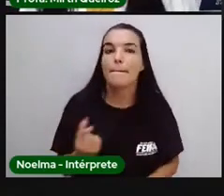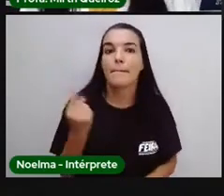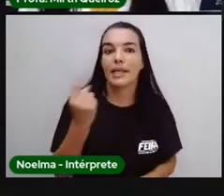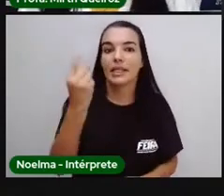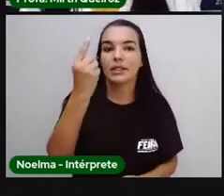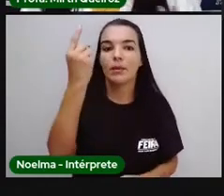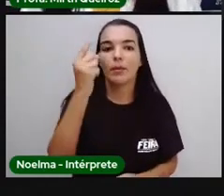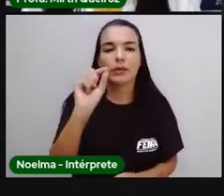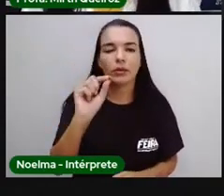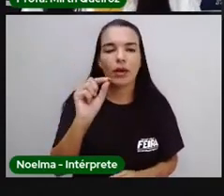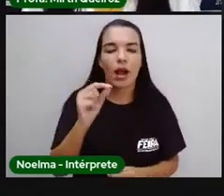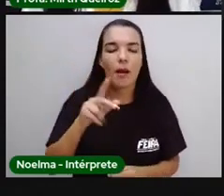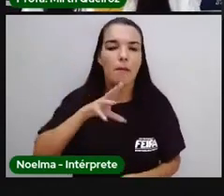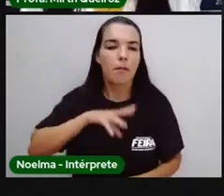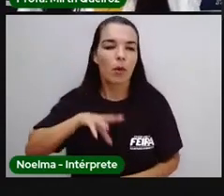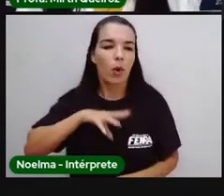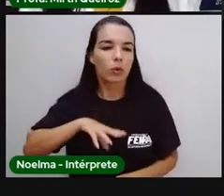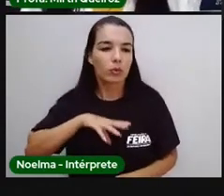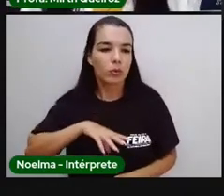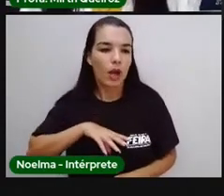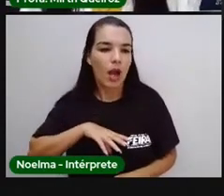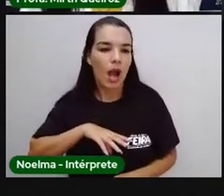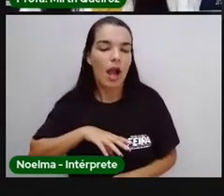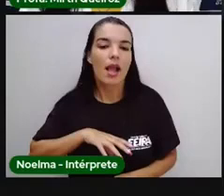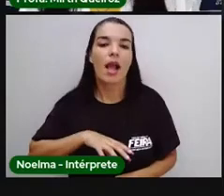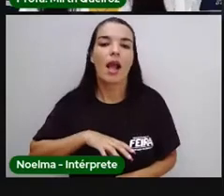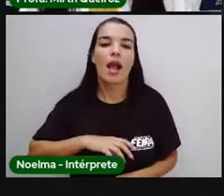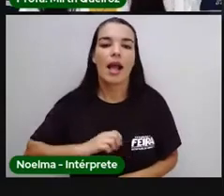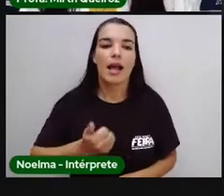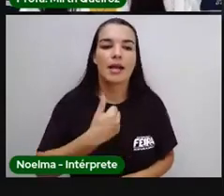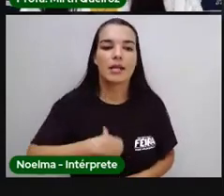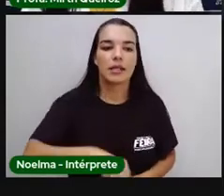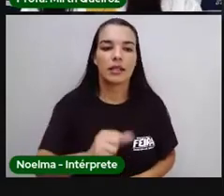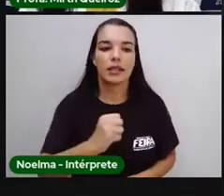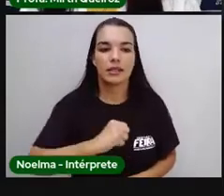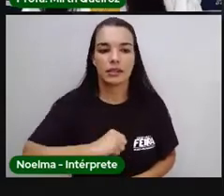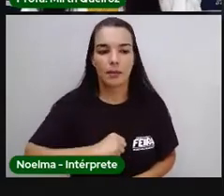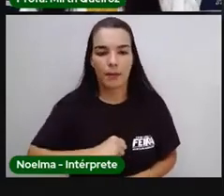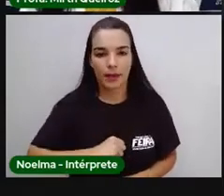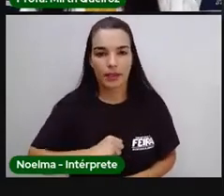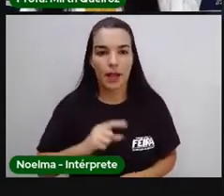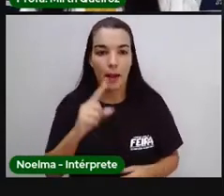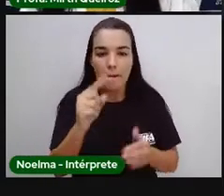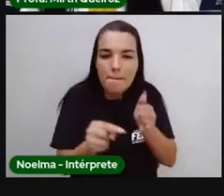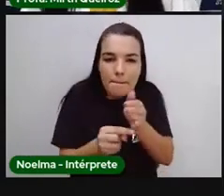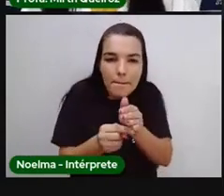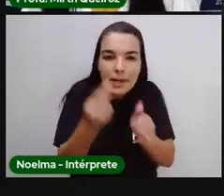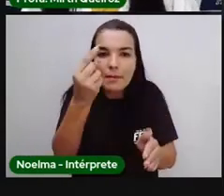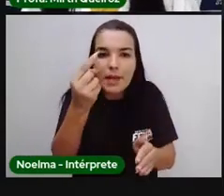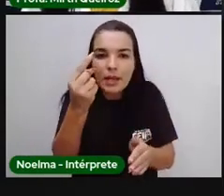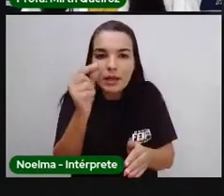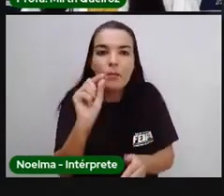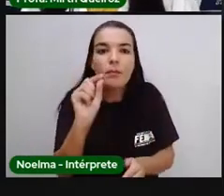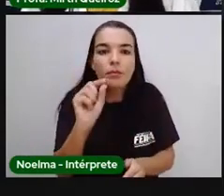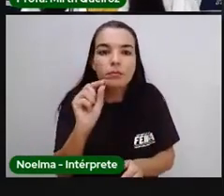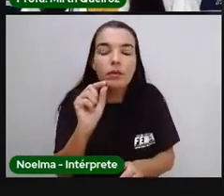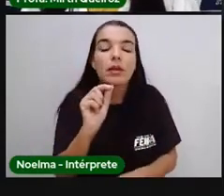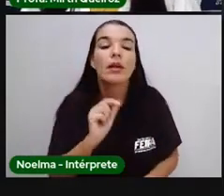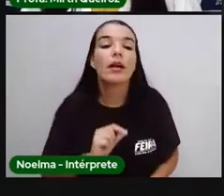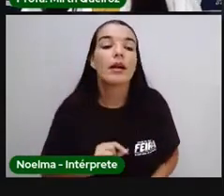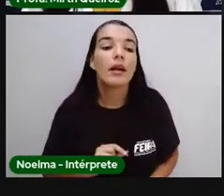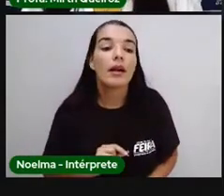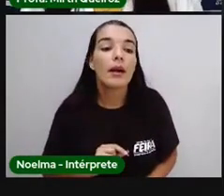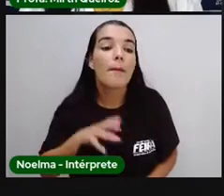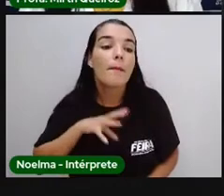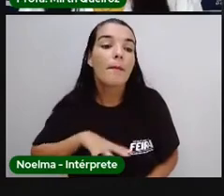entre Portugal e Espanha. Sabendo que quem se lançou primeiro nessa corrida marítima foi